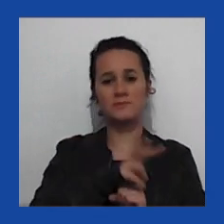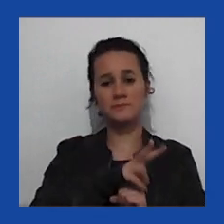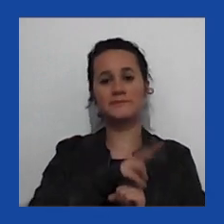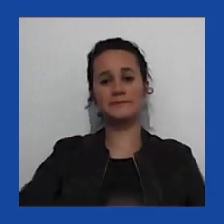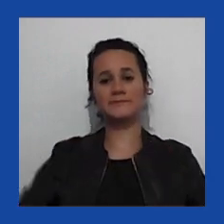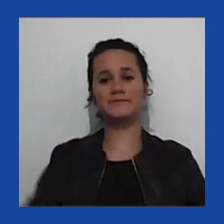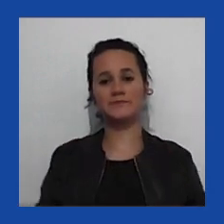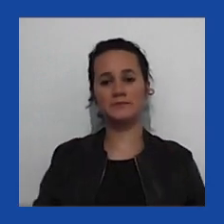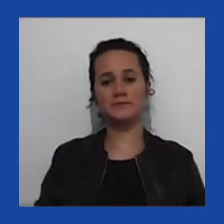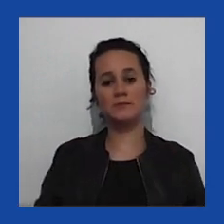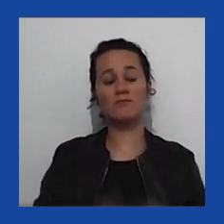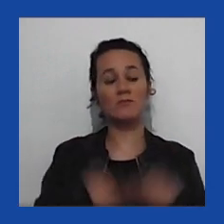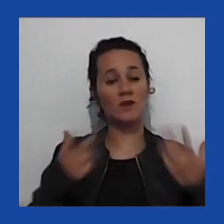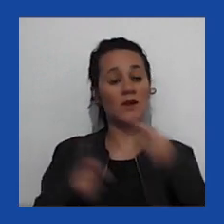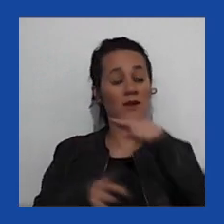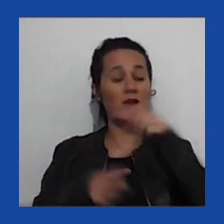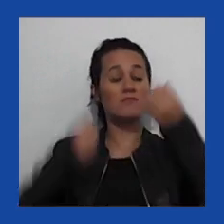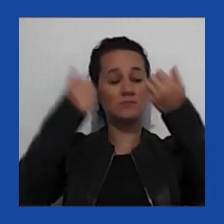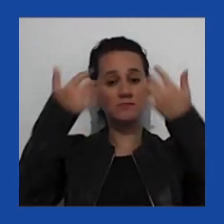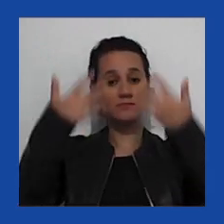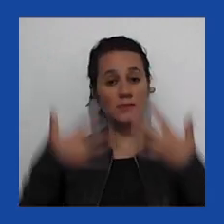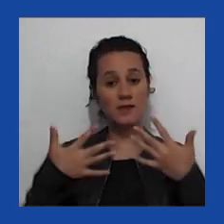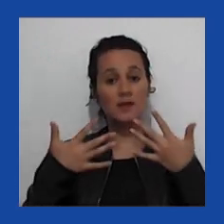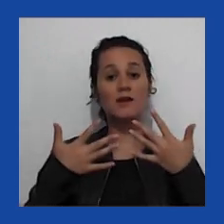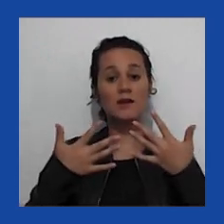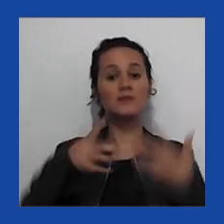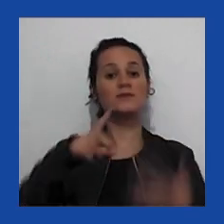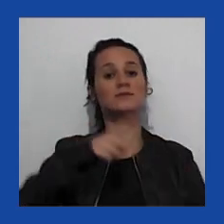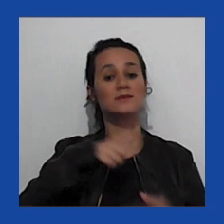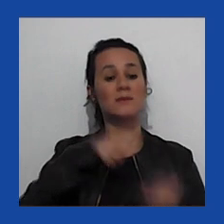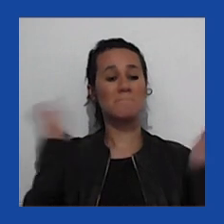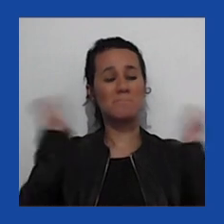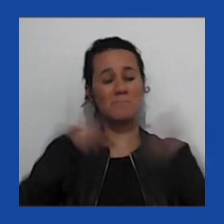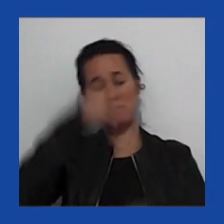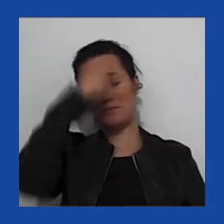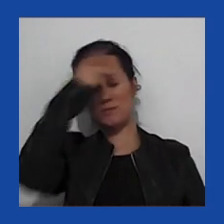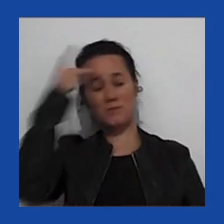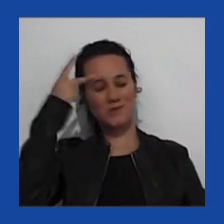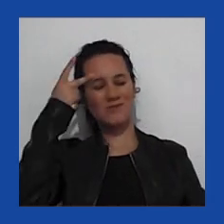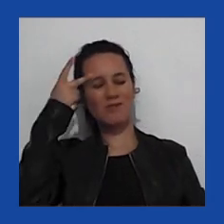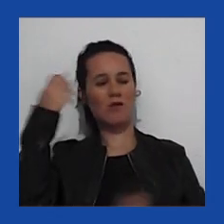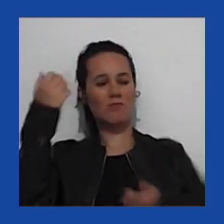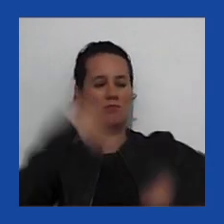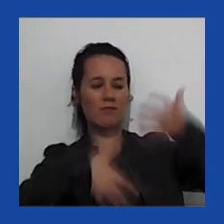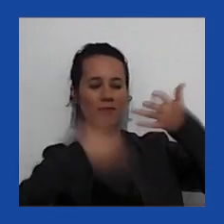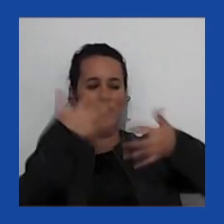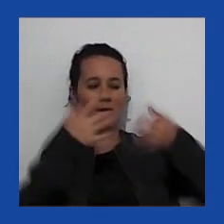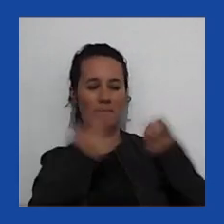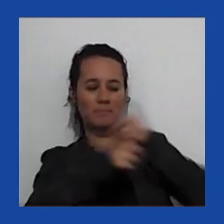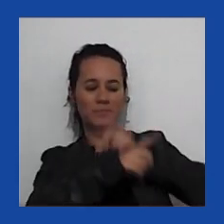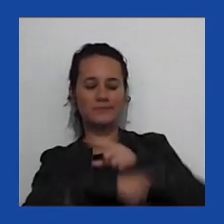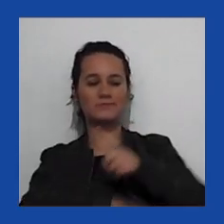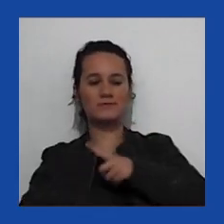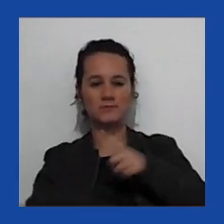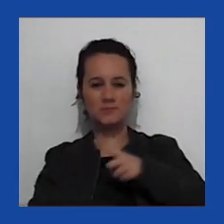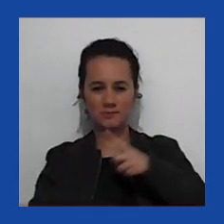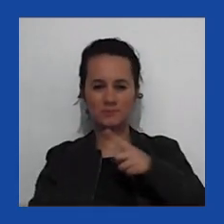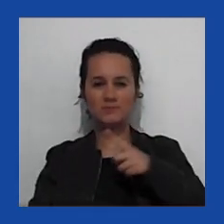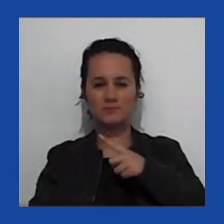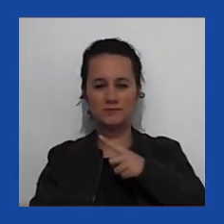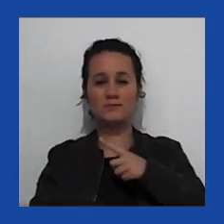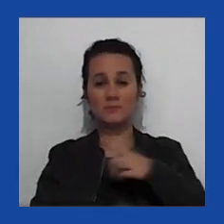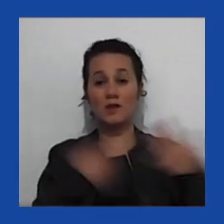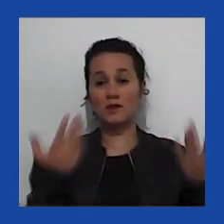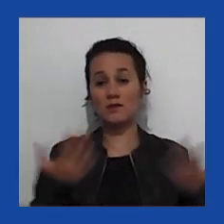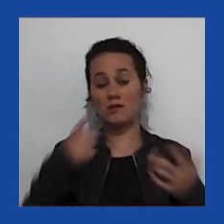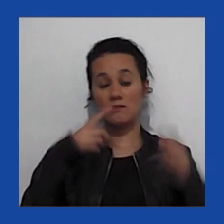e ela fala sobre a possibilidade da manipulação nesse mundo da mídia social, e se podemos passar para